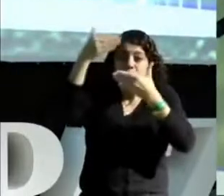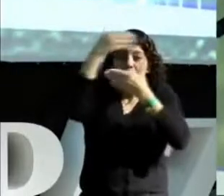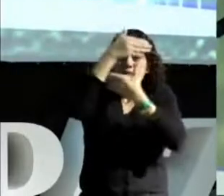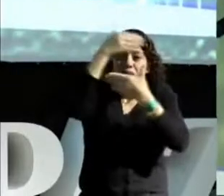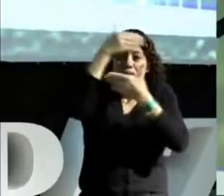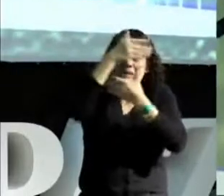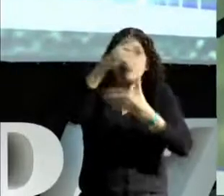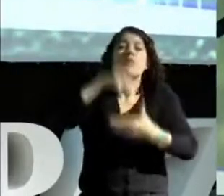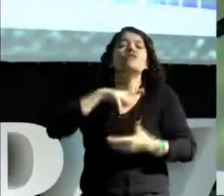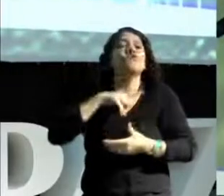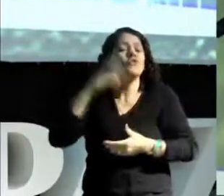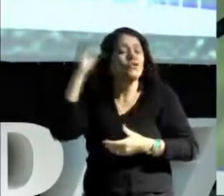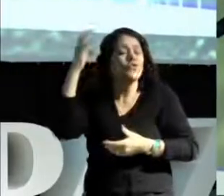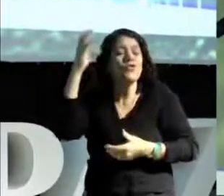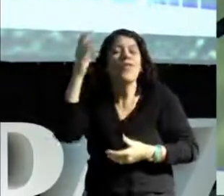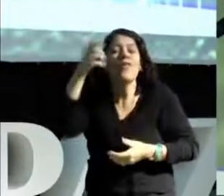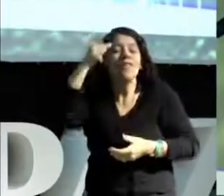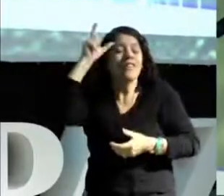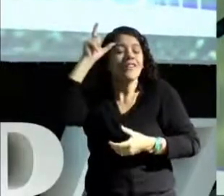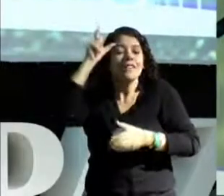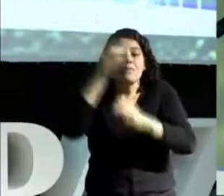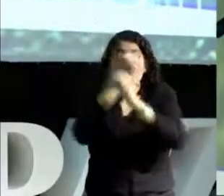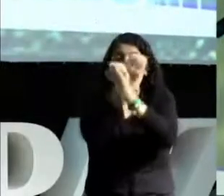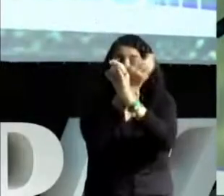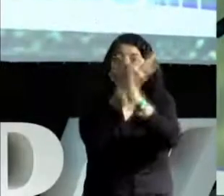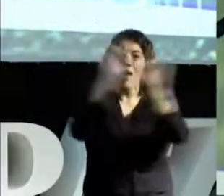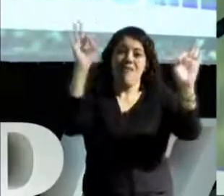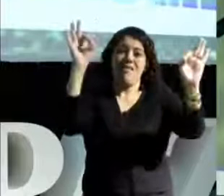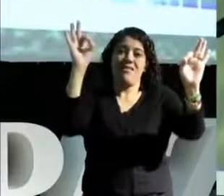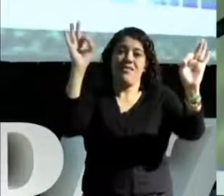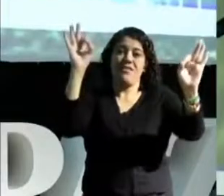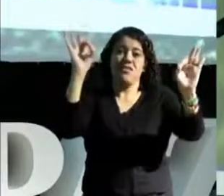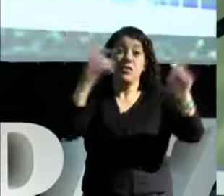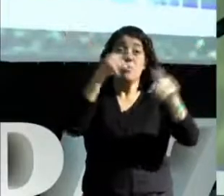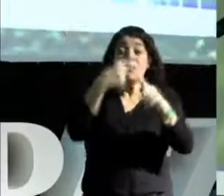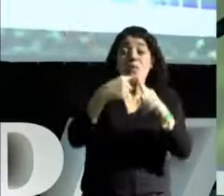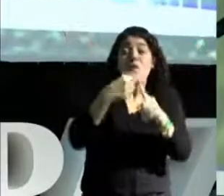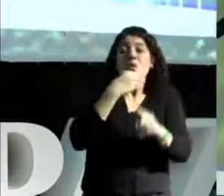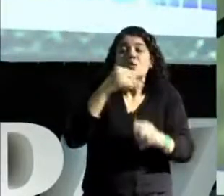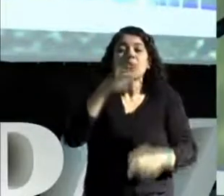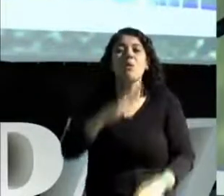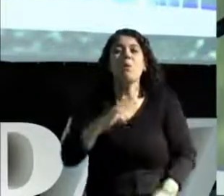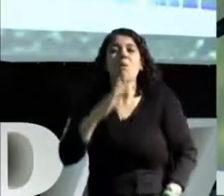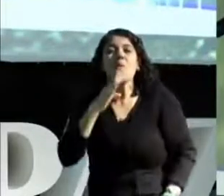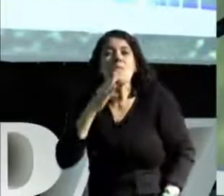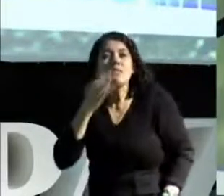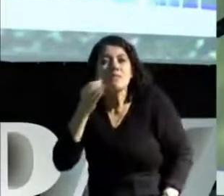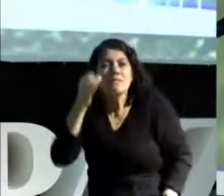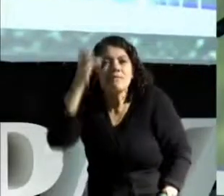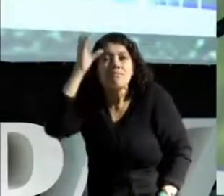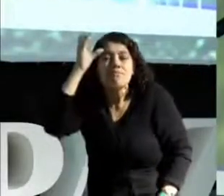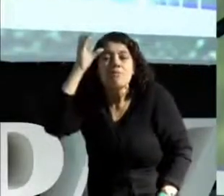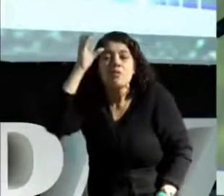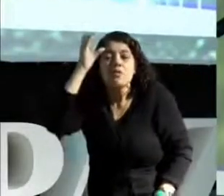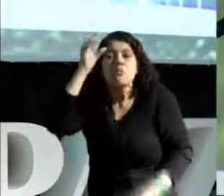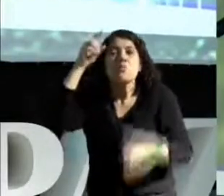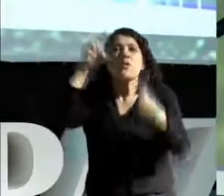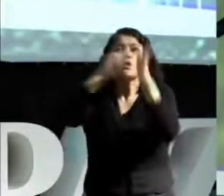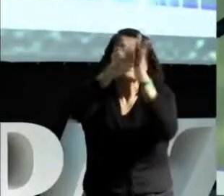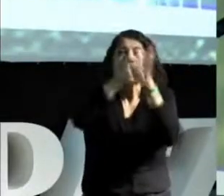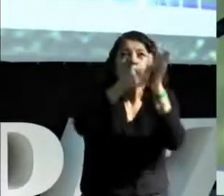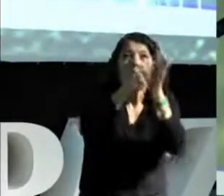Os homens do Islã daquele período eram grandes conhecedores das diversas ciências, estudavam astronomia,